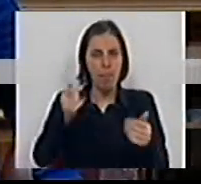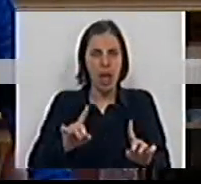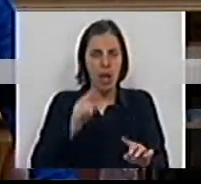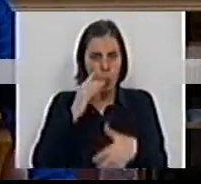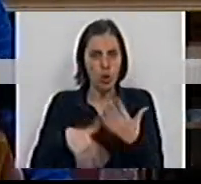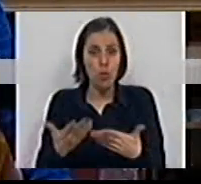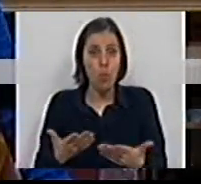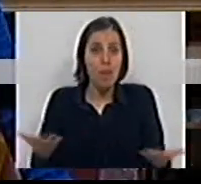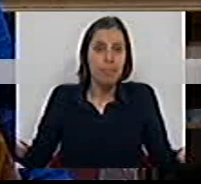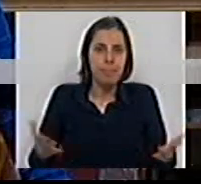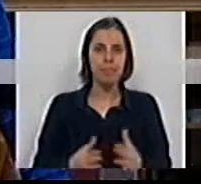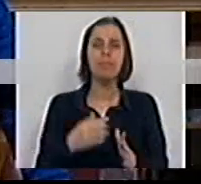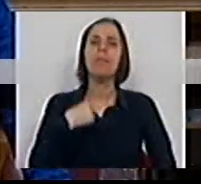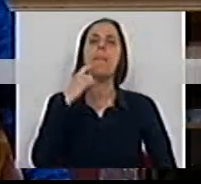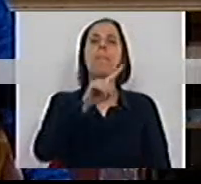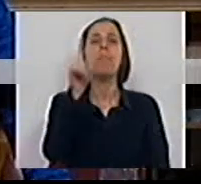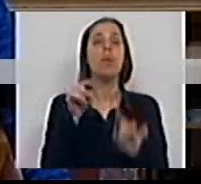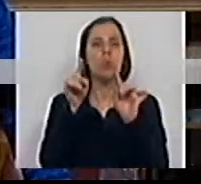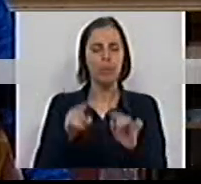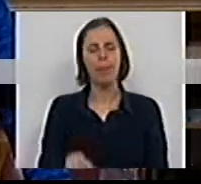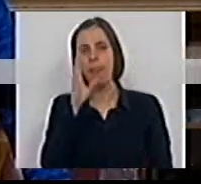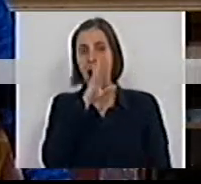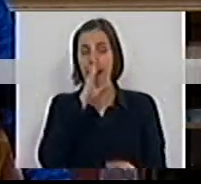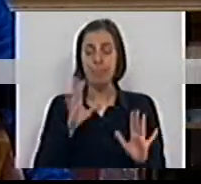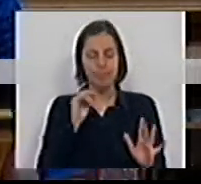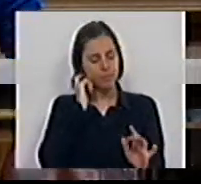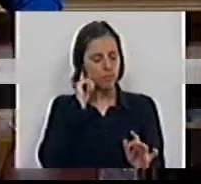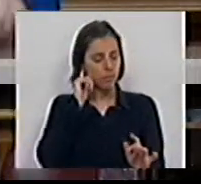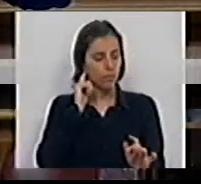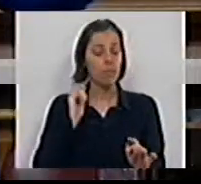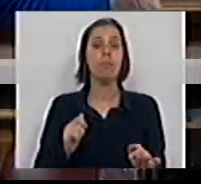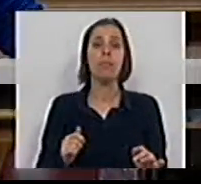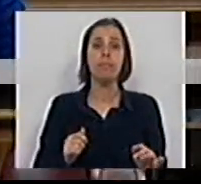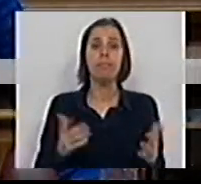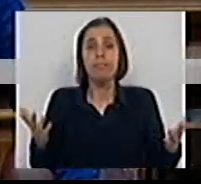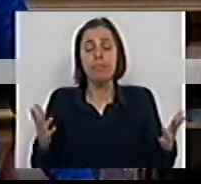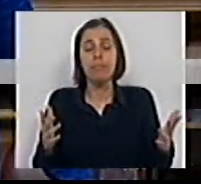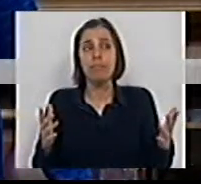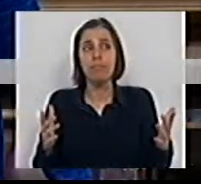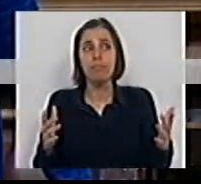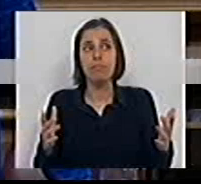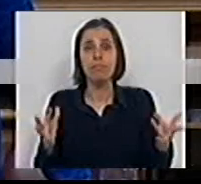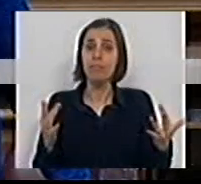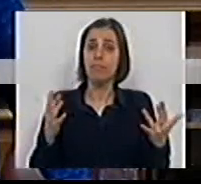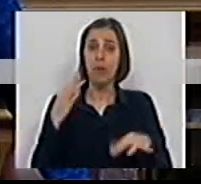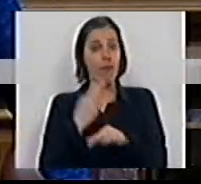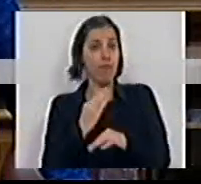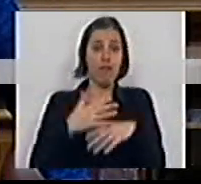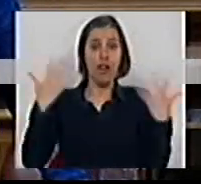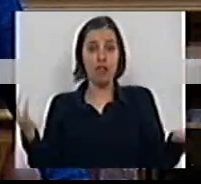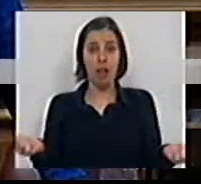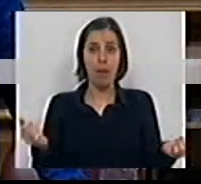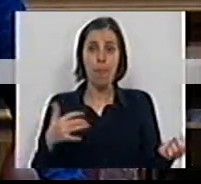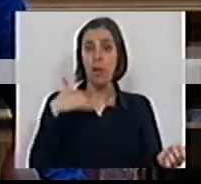Sr. Deputado. E perguntar-lhe se no quadro da festa,